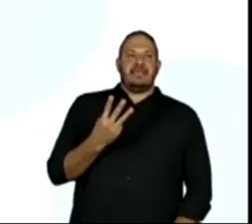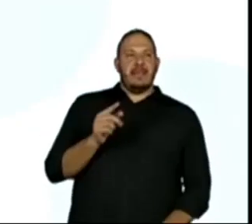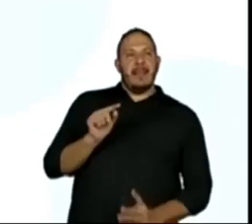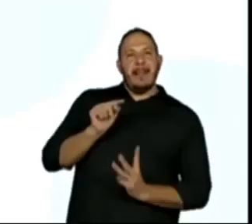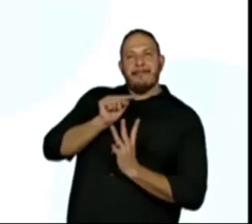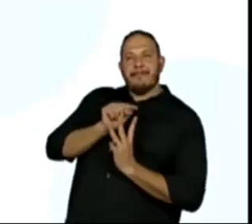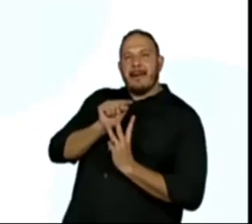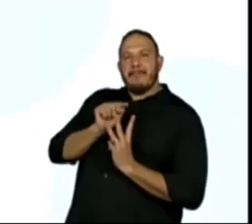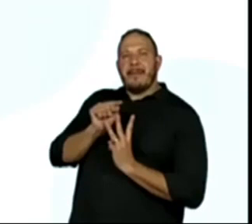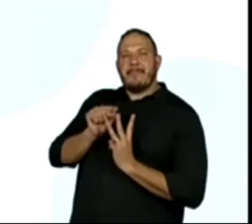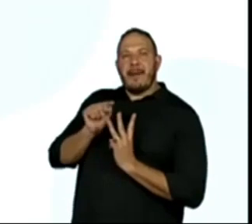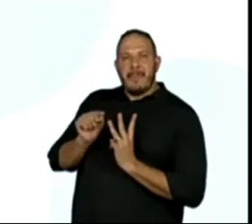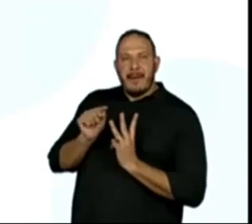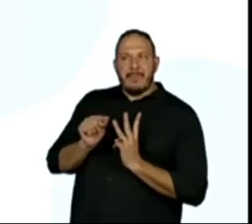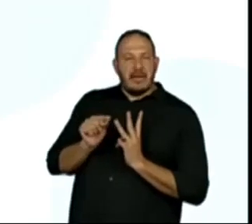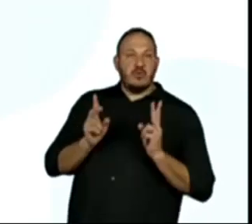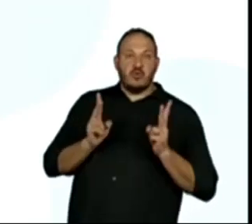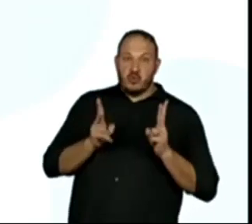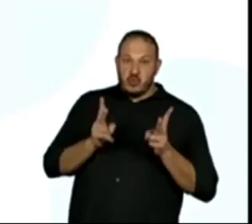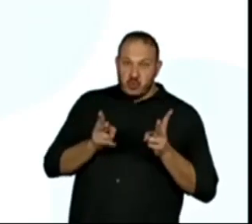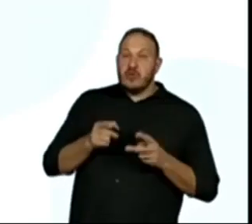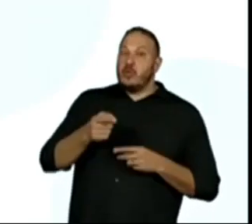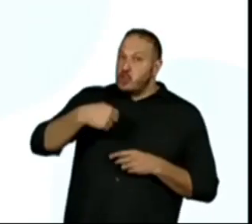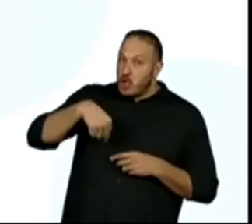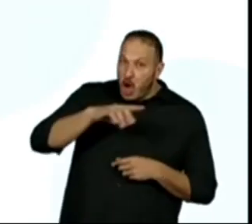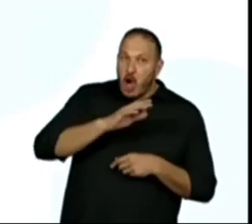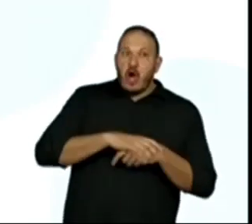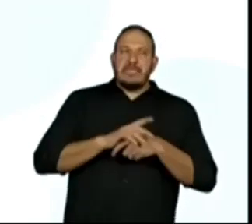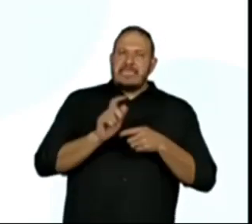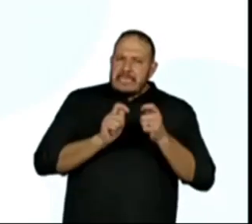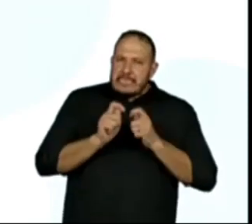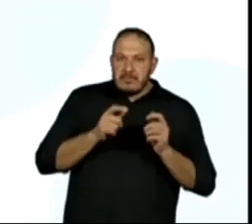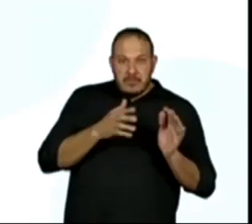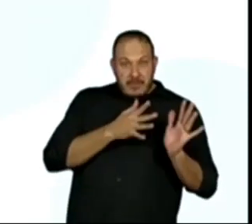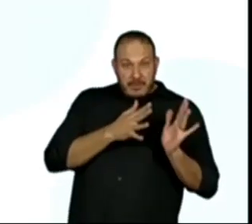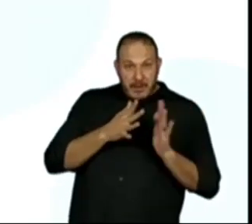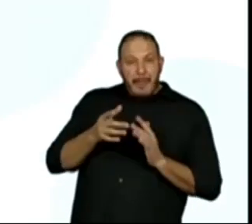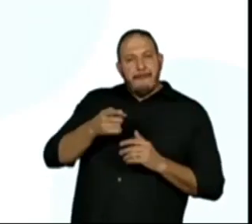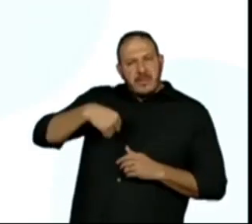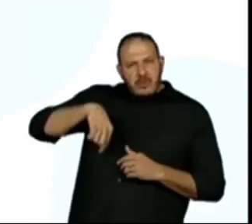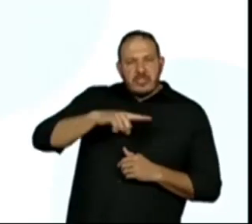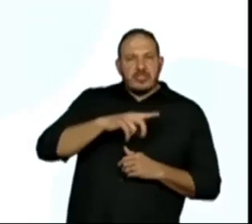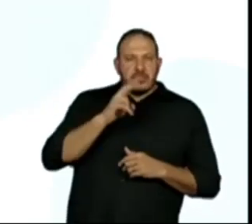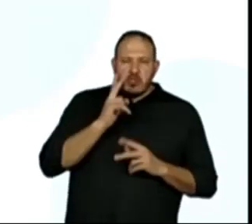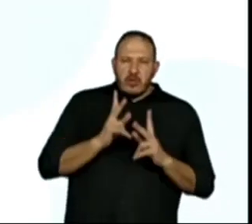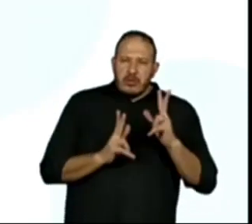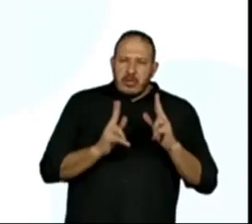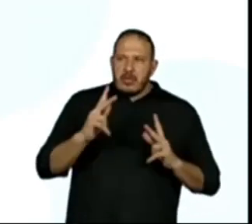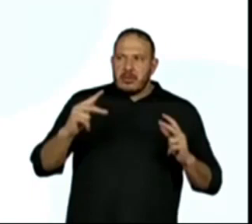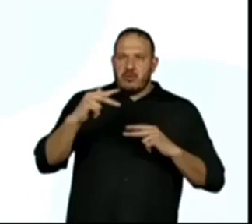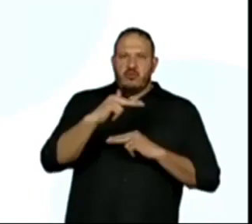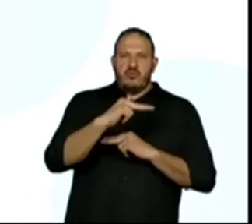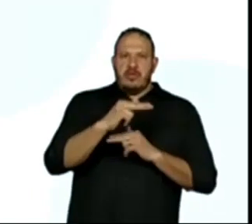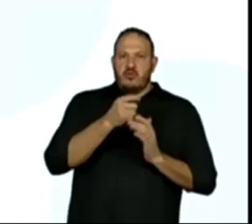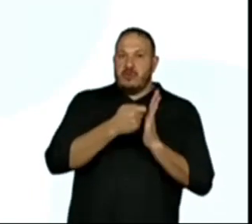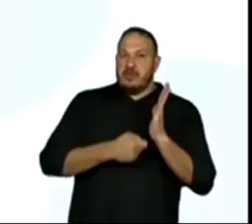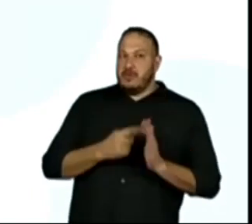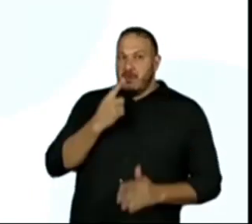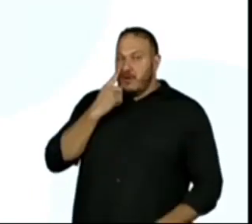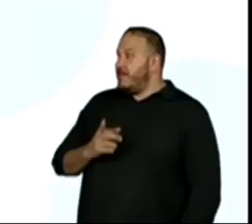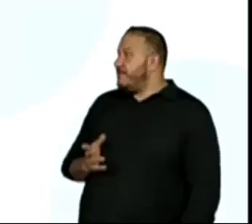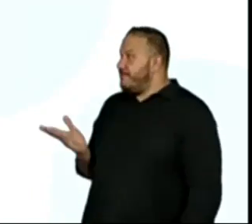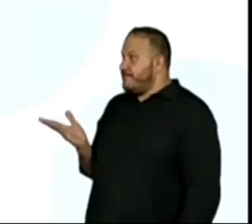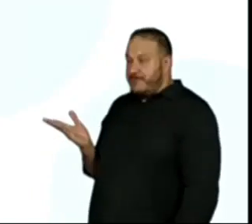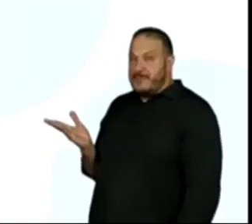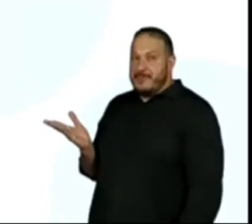continua. O nosso estudo vai até a metade dele. Então, a gente tem só um recorte do texto. Ah,